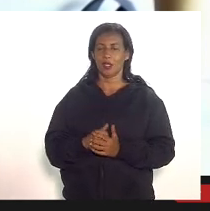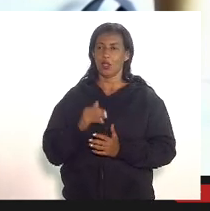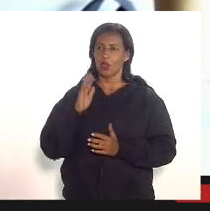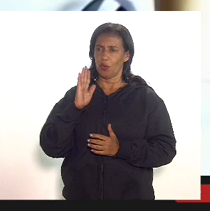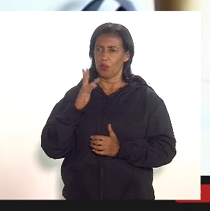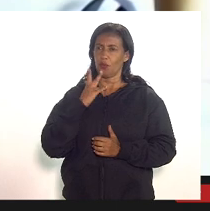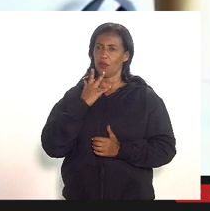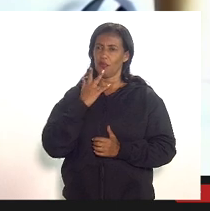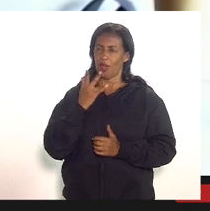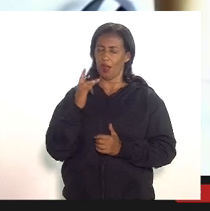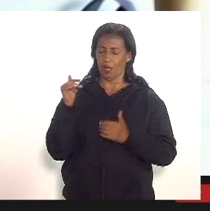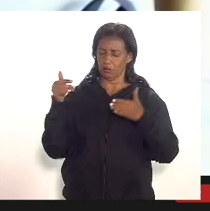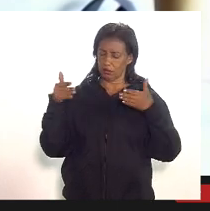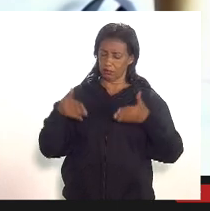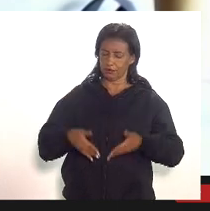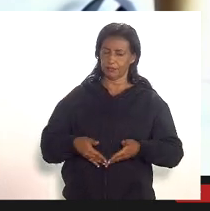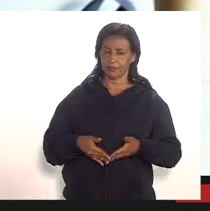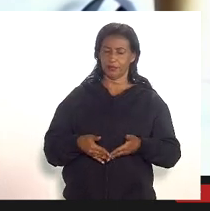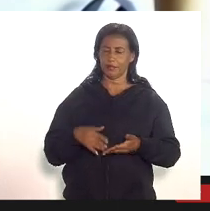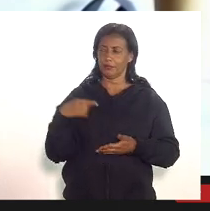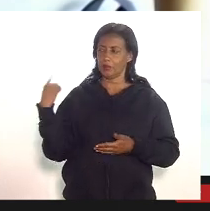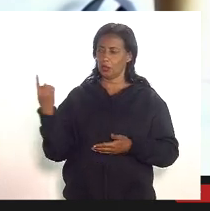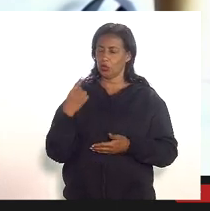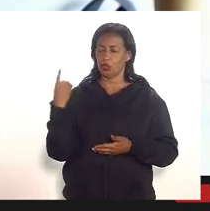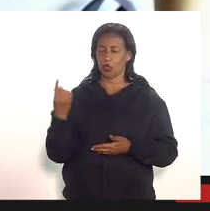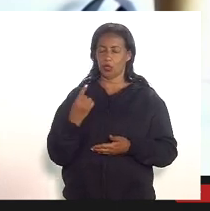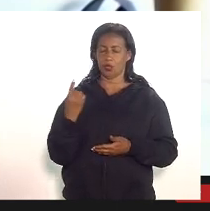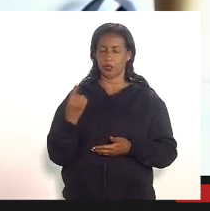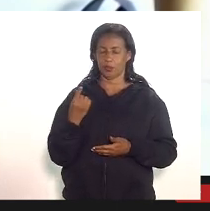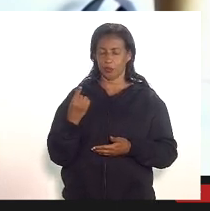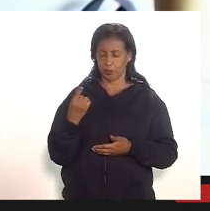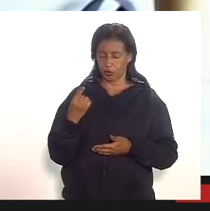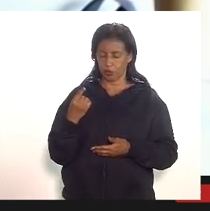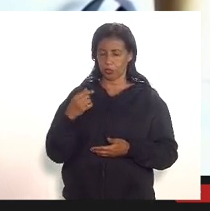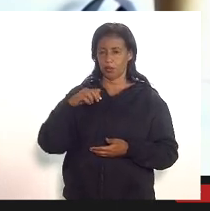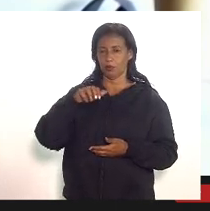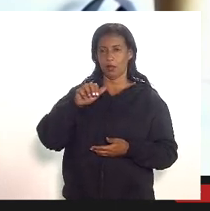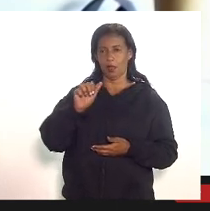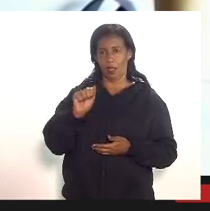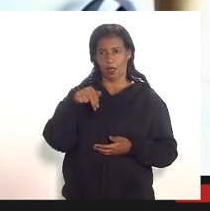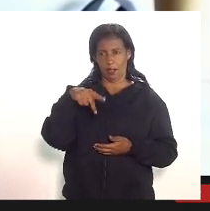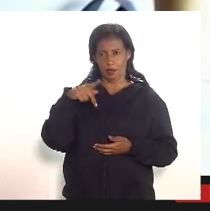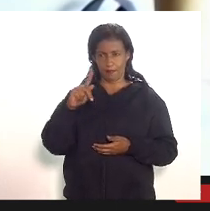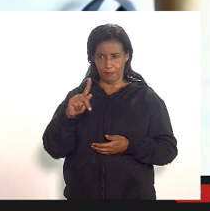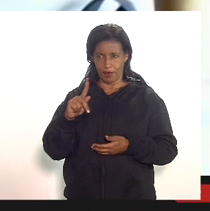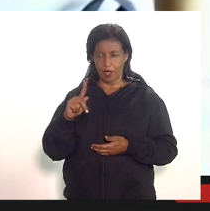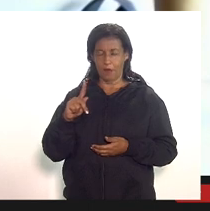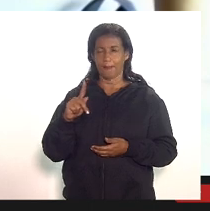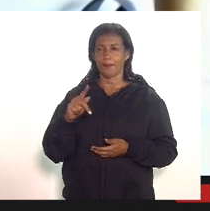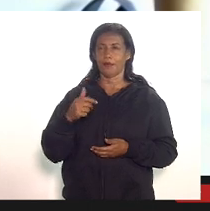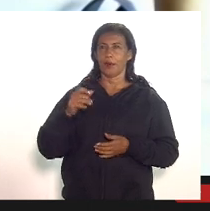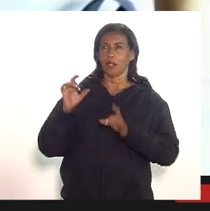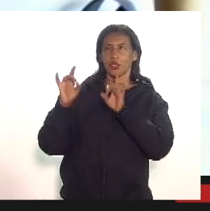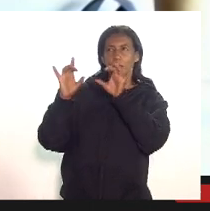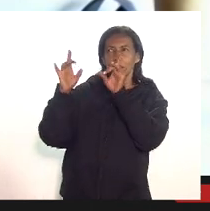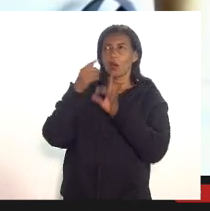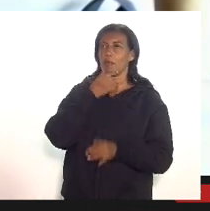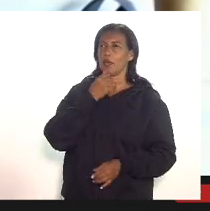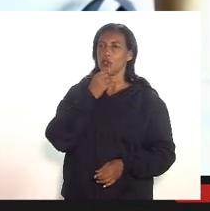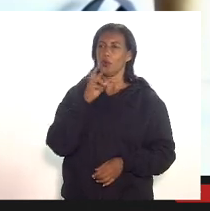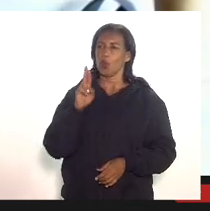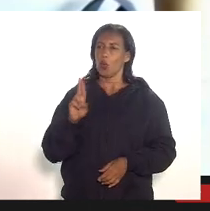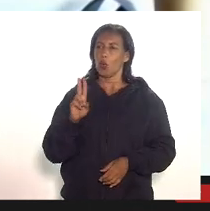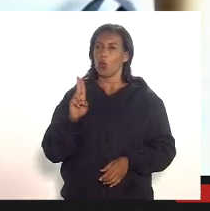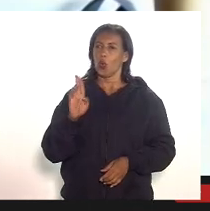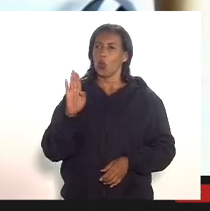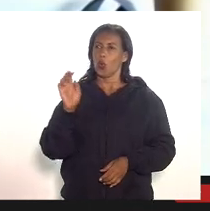aqui pelos nossos representantes da NP especificamente para o doutor Rubens Serqueira que